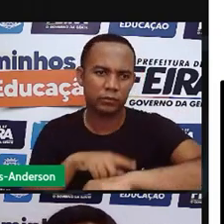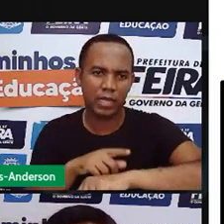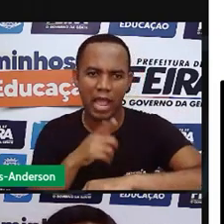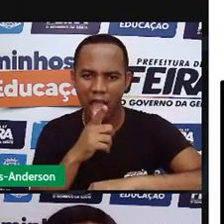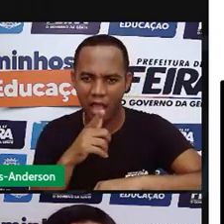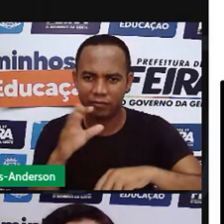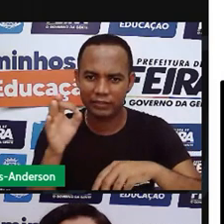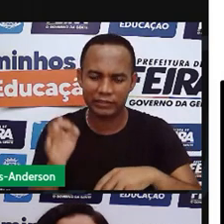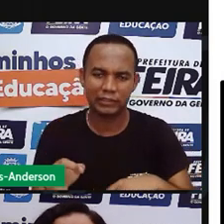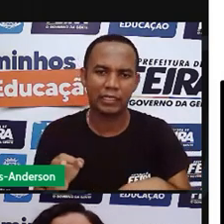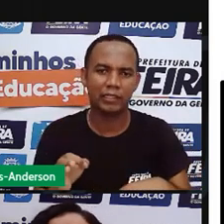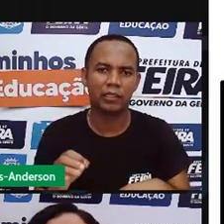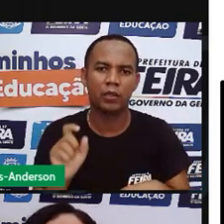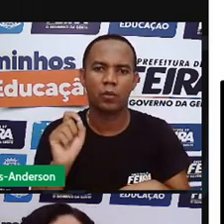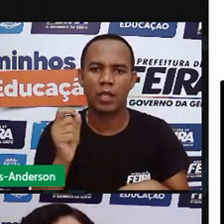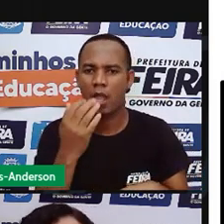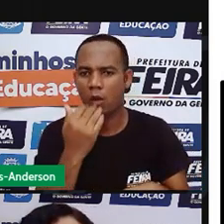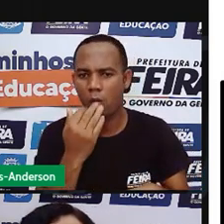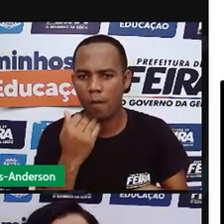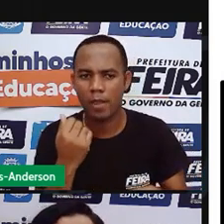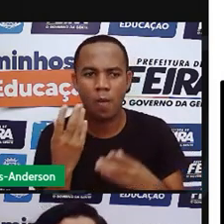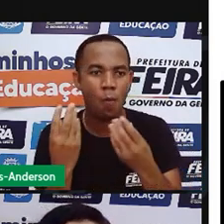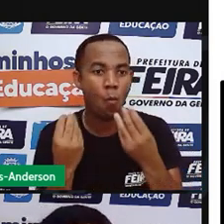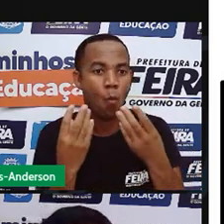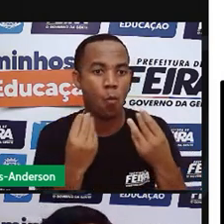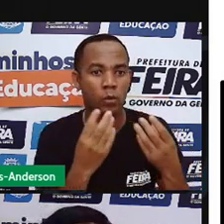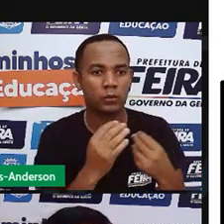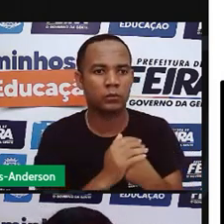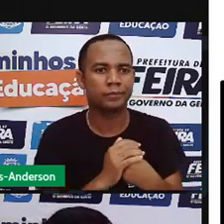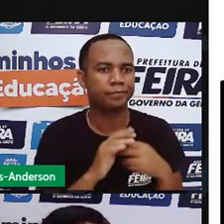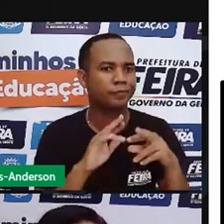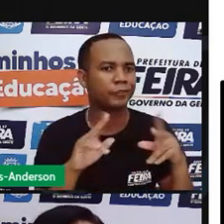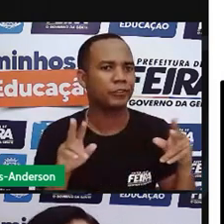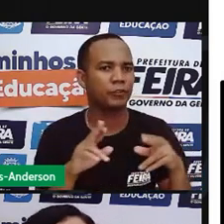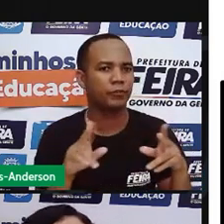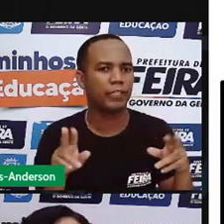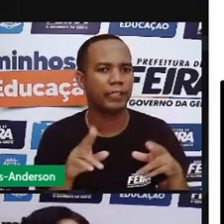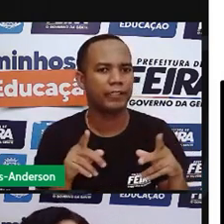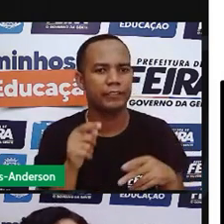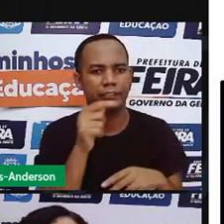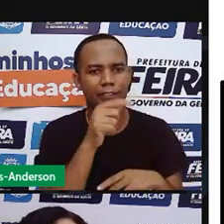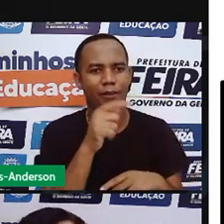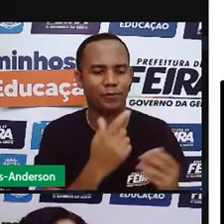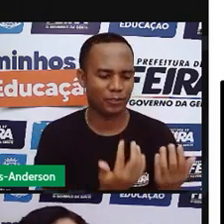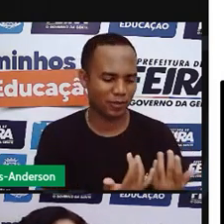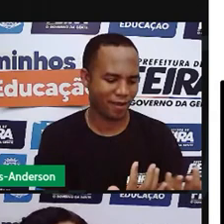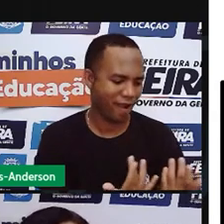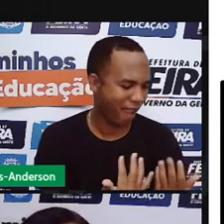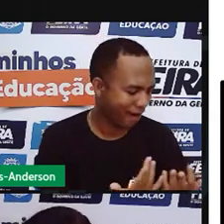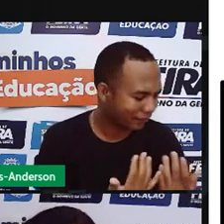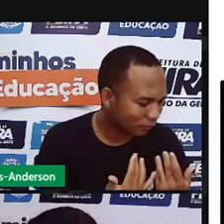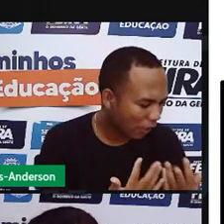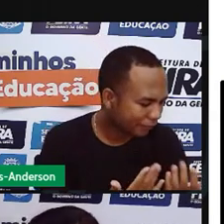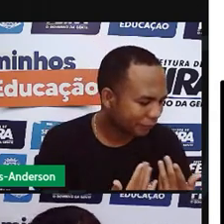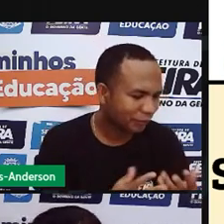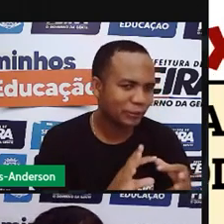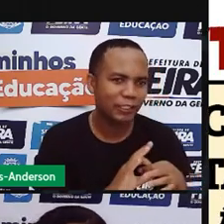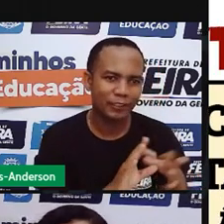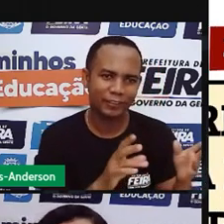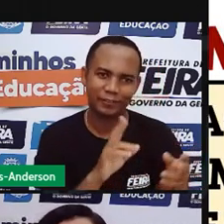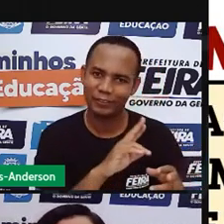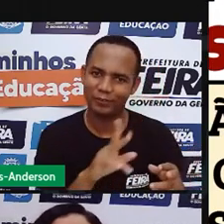bebem na hora certa e comem ração. Bem diferente daqueles que a Pró acabou de citar.